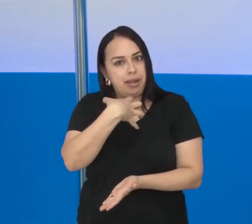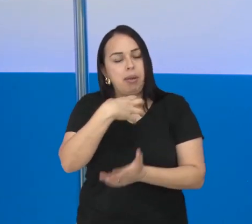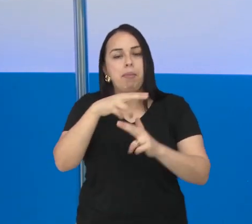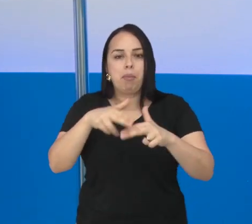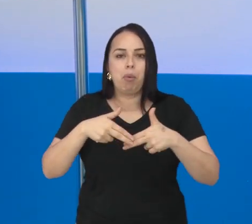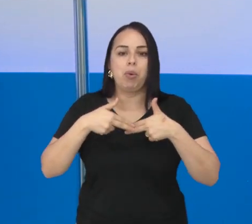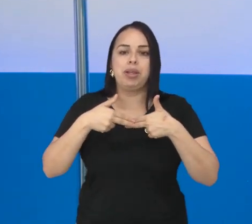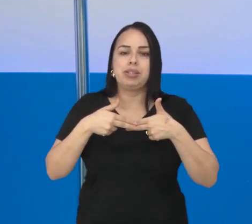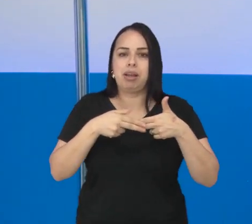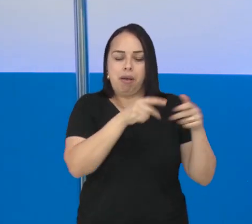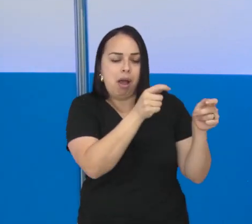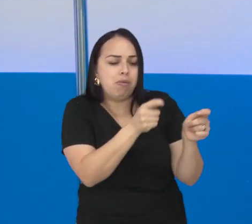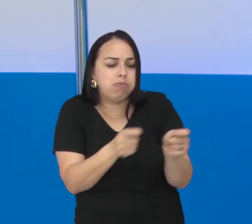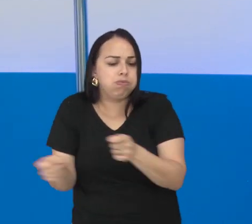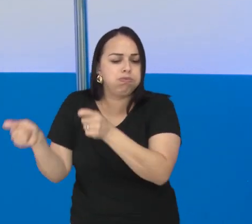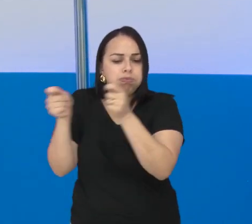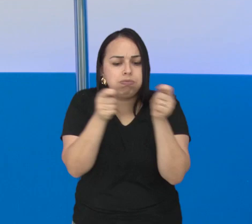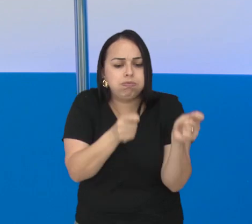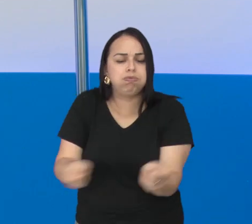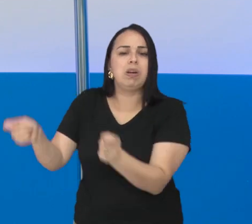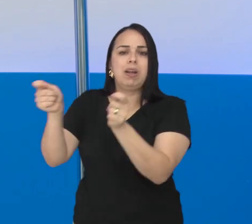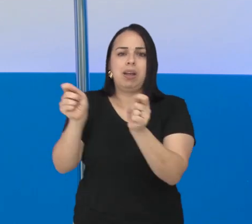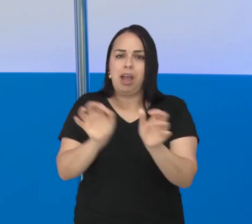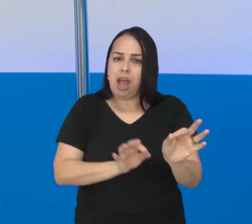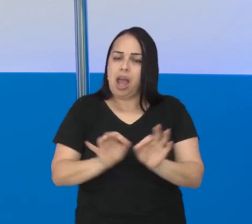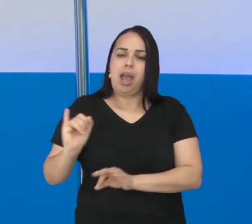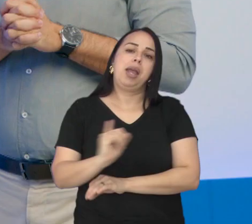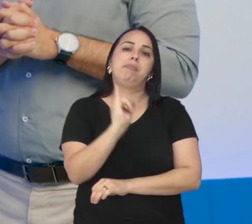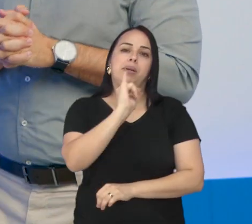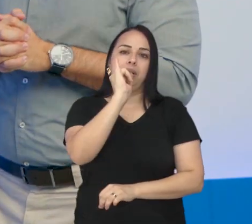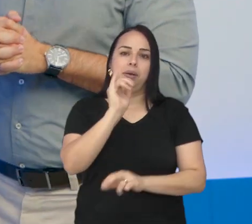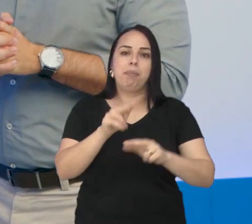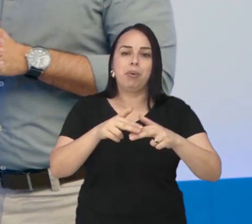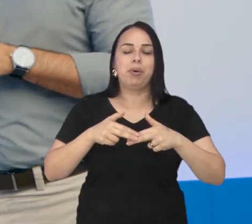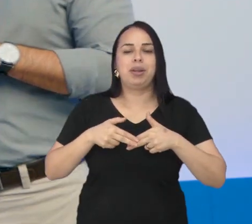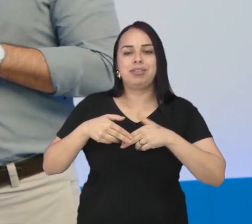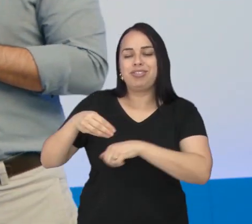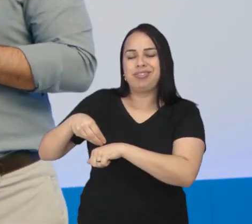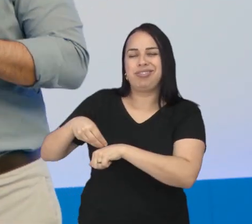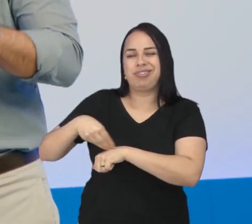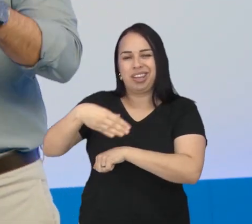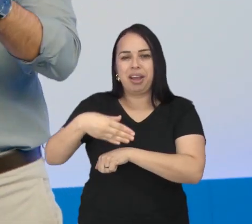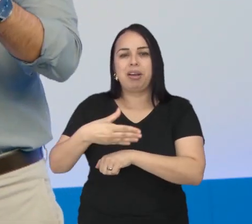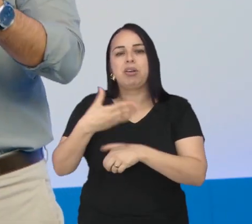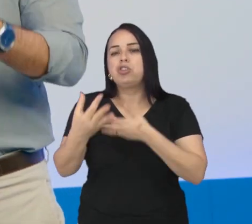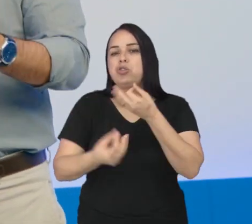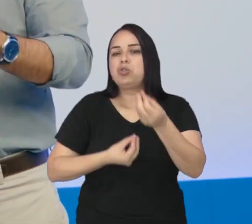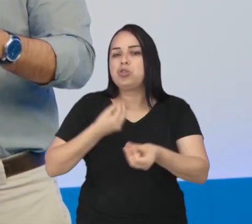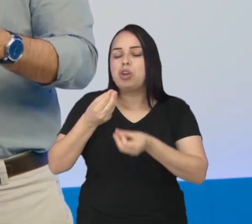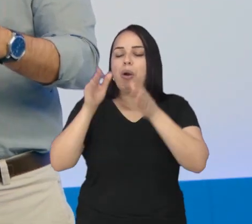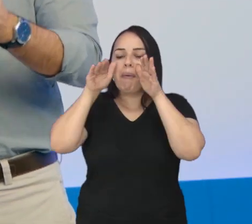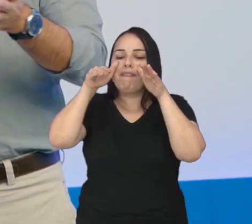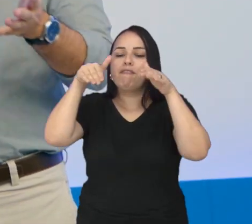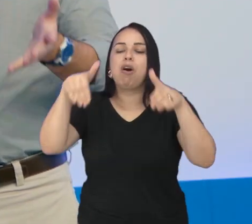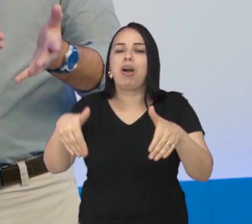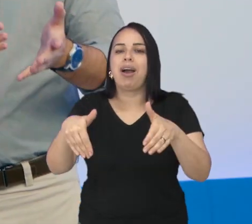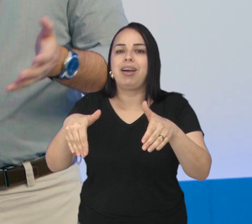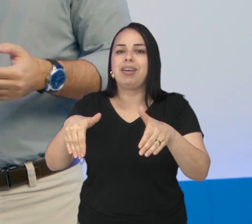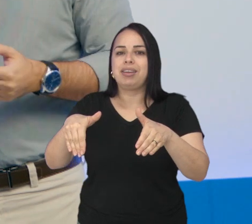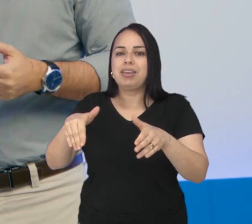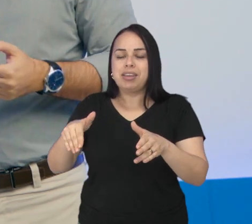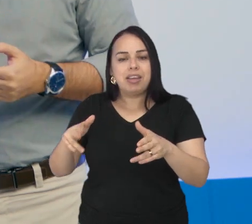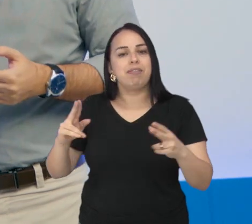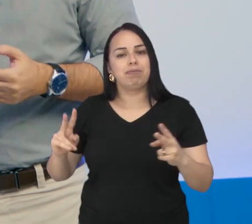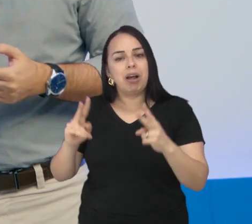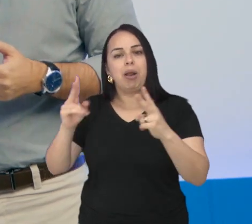os estudos. E para isso, ter uma rotina organizada é fundamental. Por isso, a gente separou algumas dicas sobre como ter foco